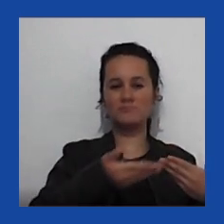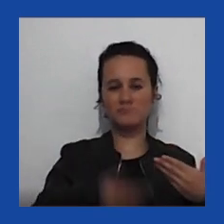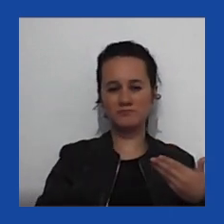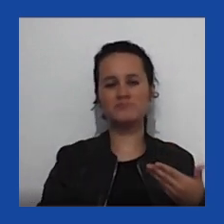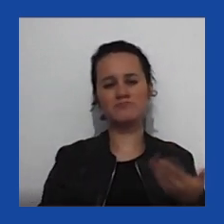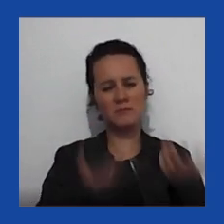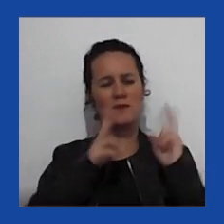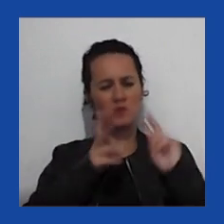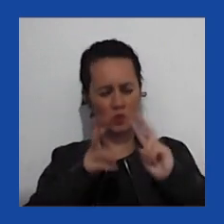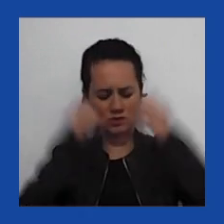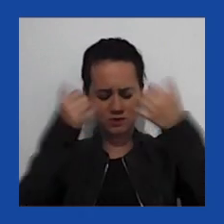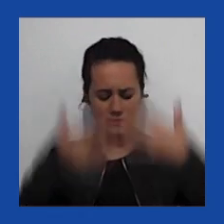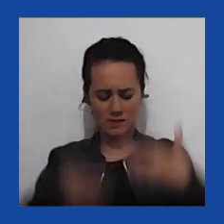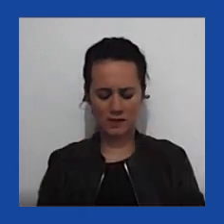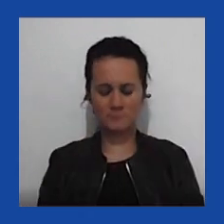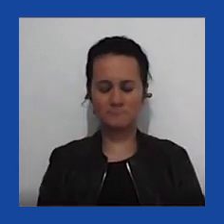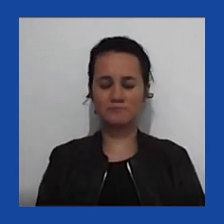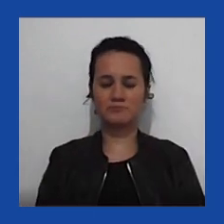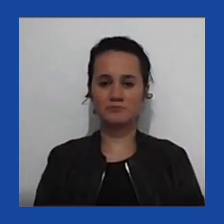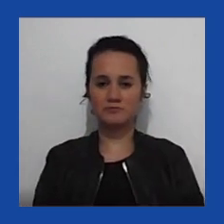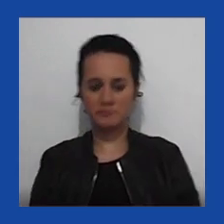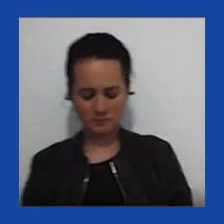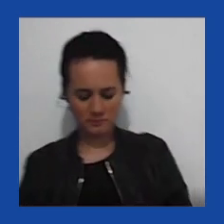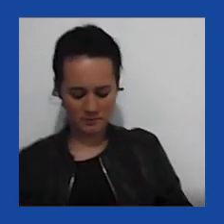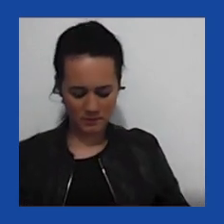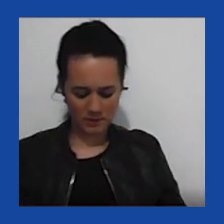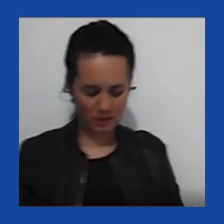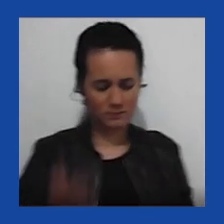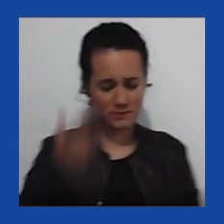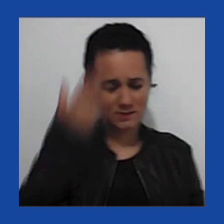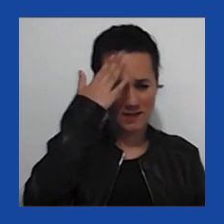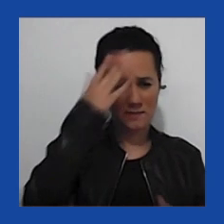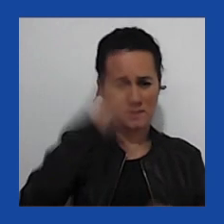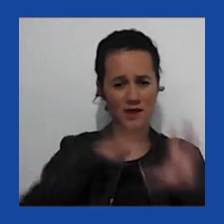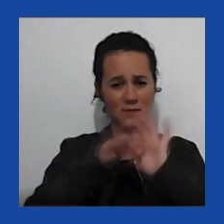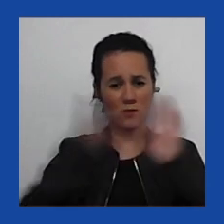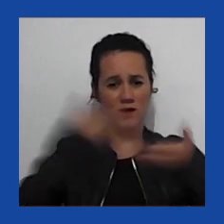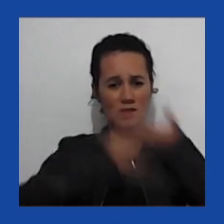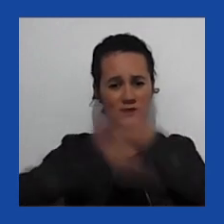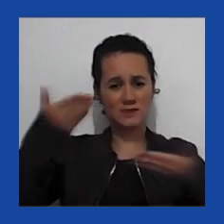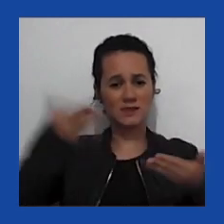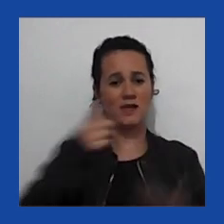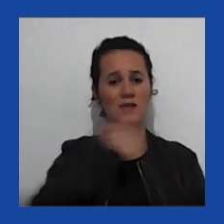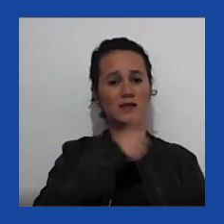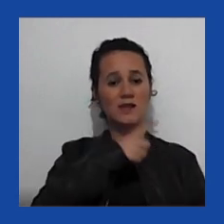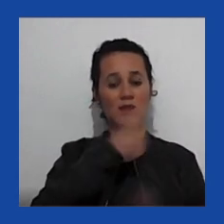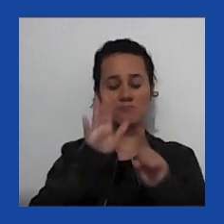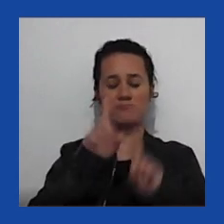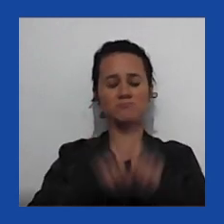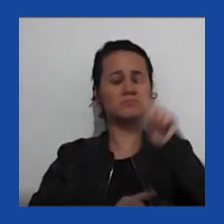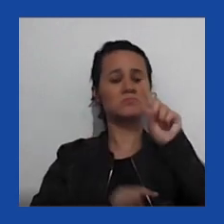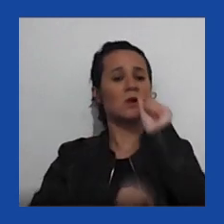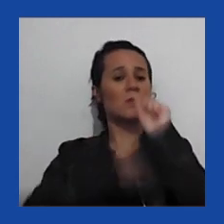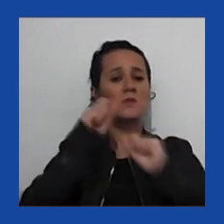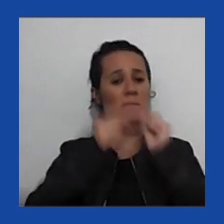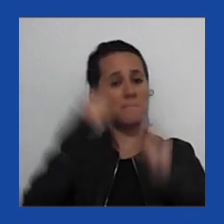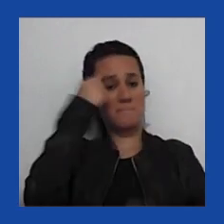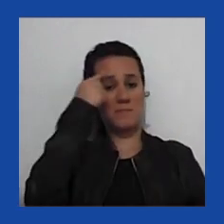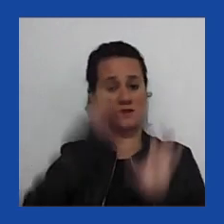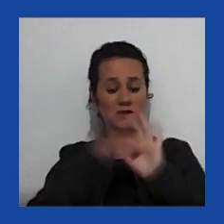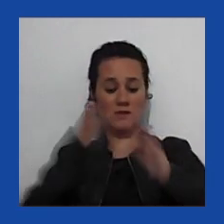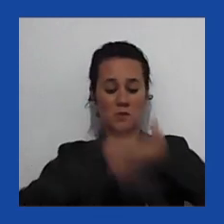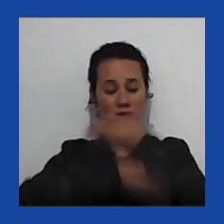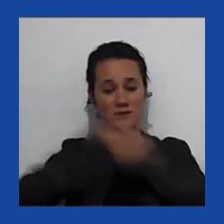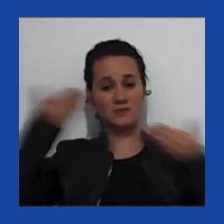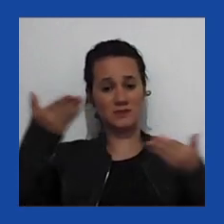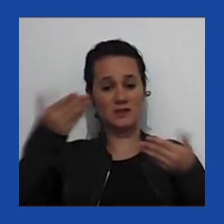Continuando, o estado global de democracia passou um pique, apesar do fato que o nível de democracia mencionado em termos do número